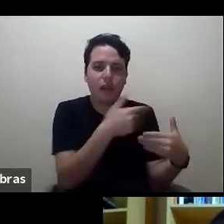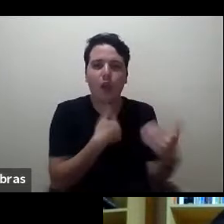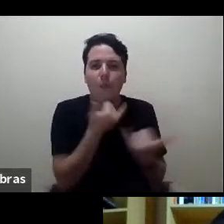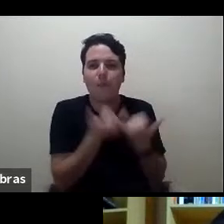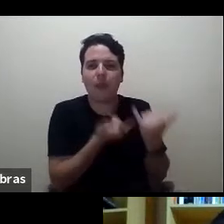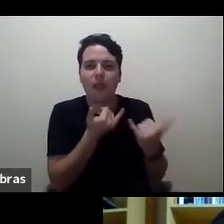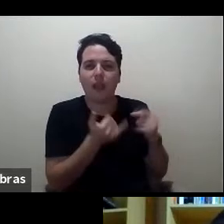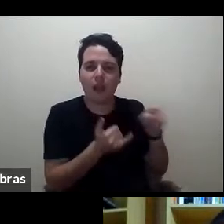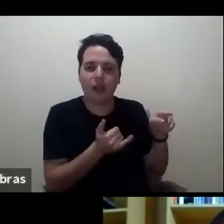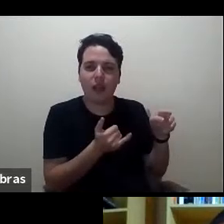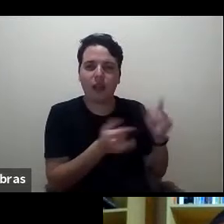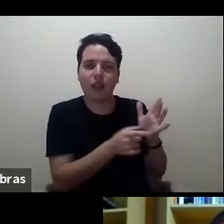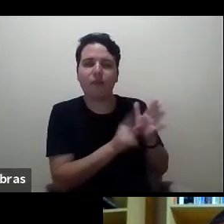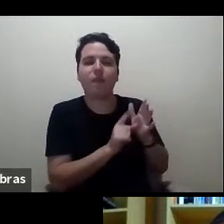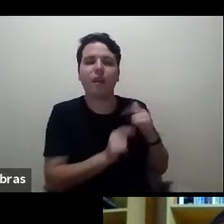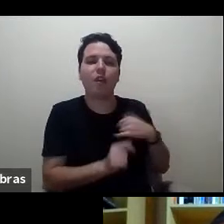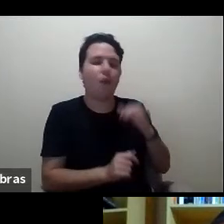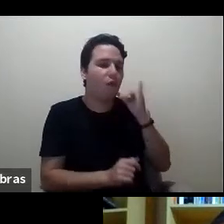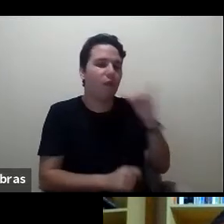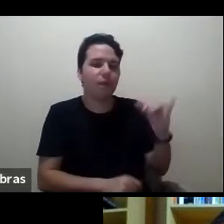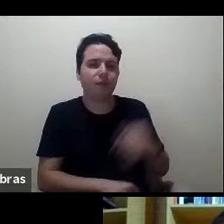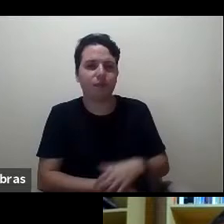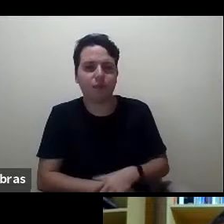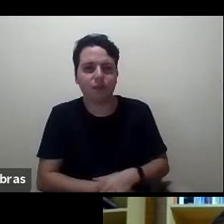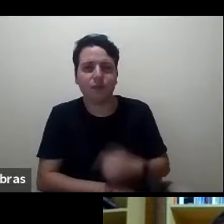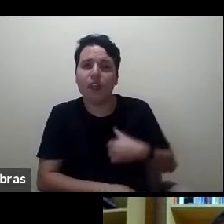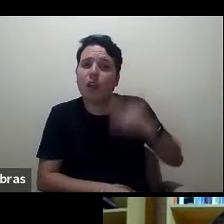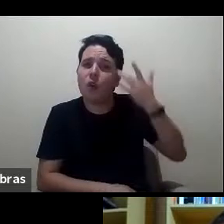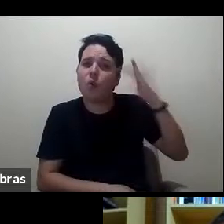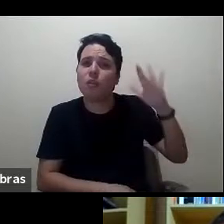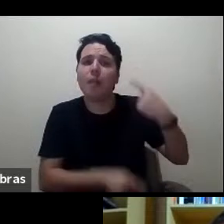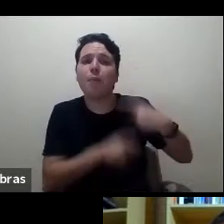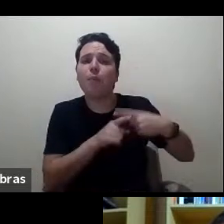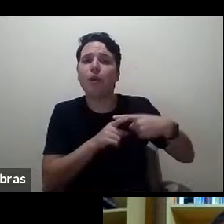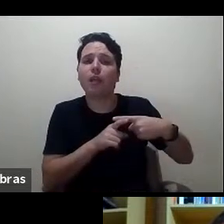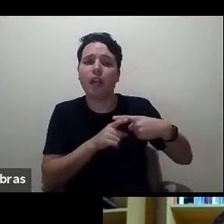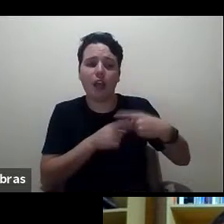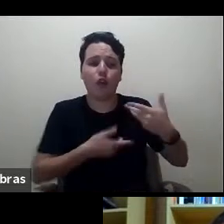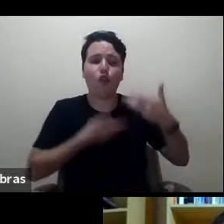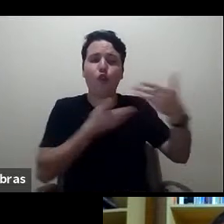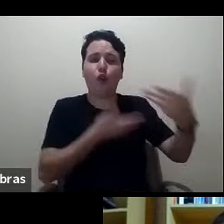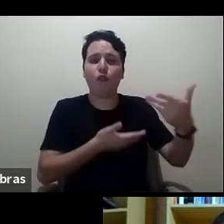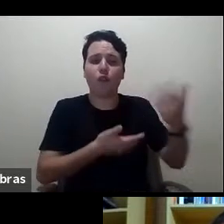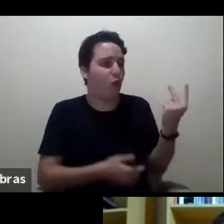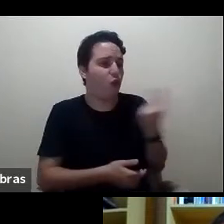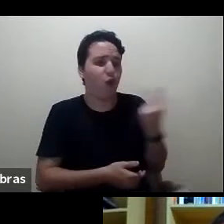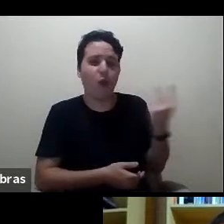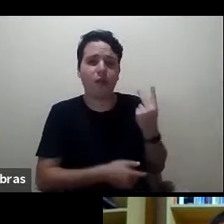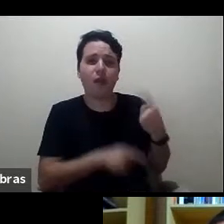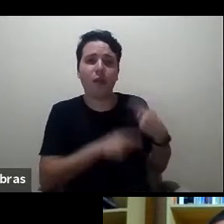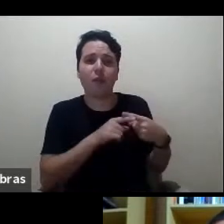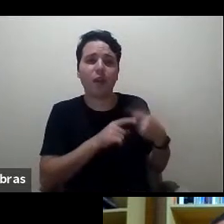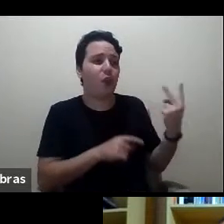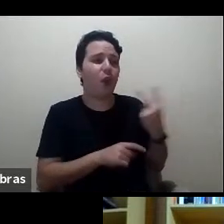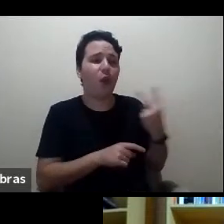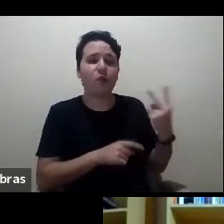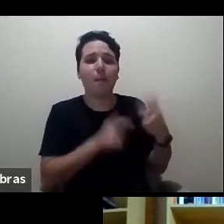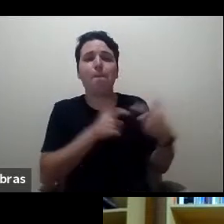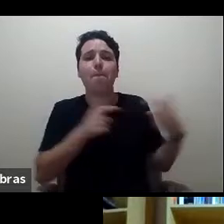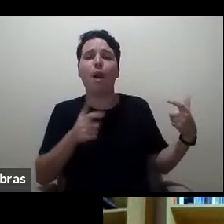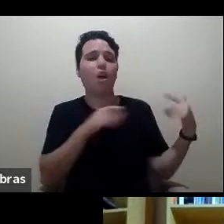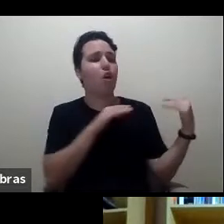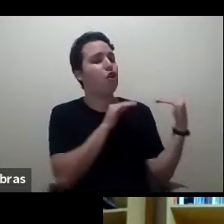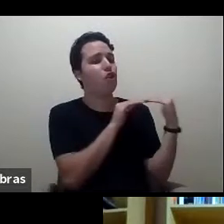estar aqui junto, eu disse para o Gustavo, não sei por que convidaram a mim e o Gustavo, porque eu e Gustavo concordamos na maior parte das vezes. Então,